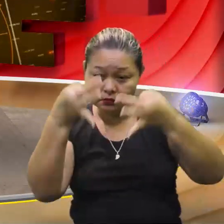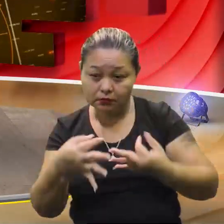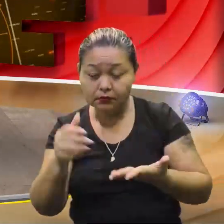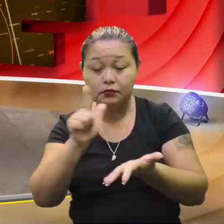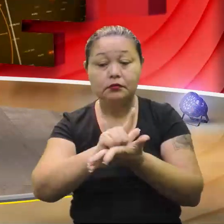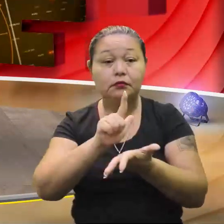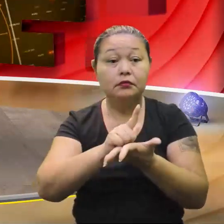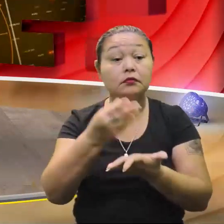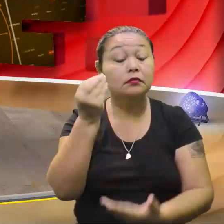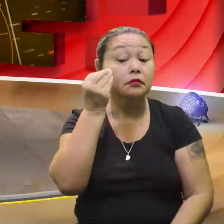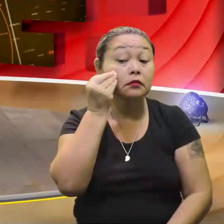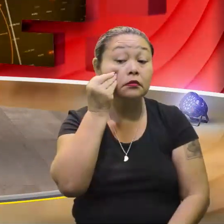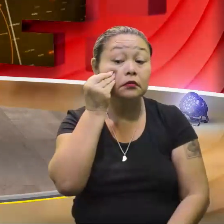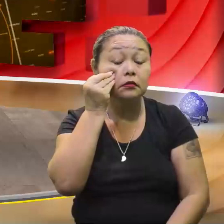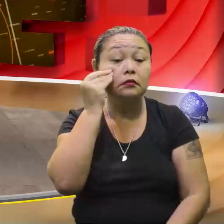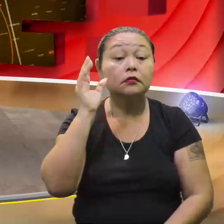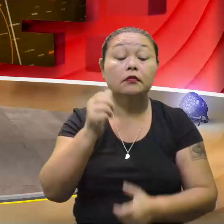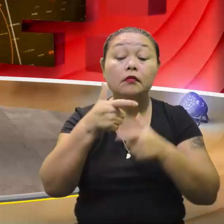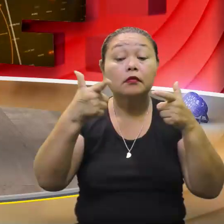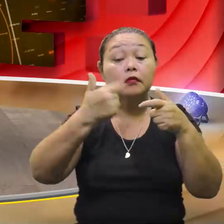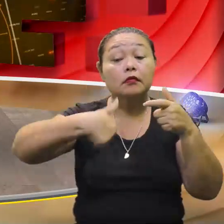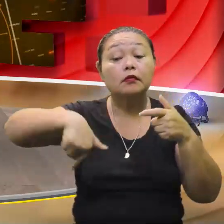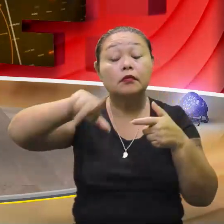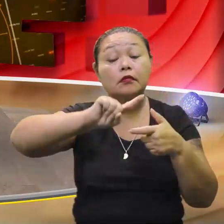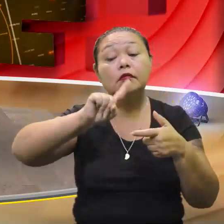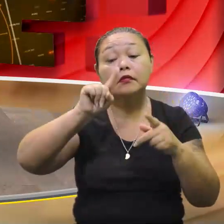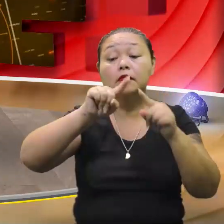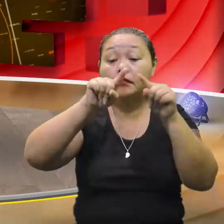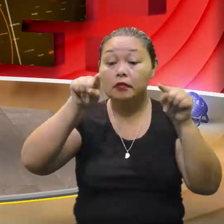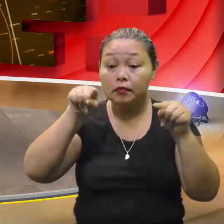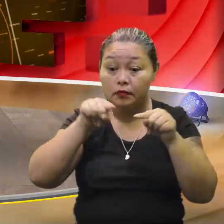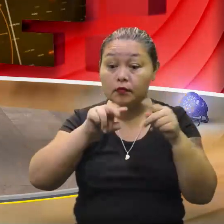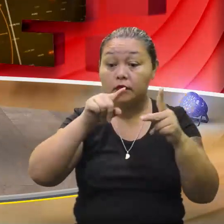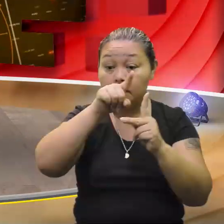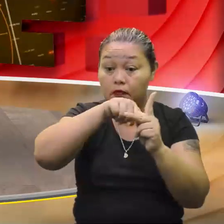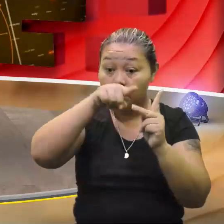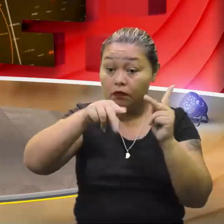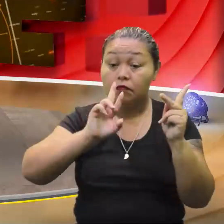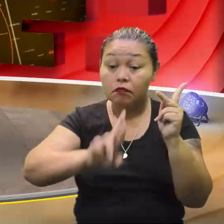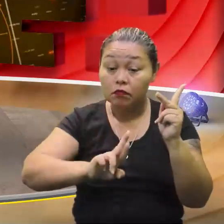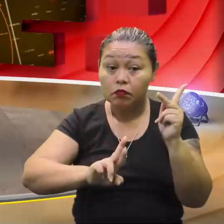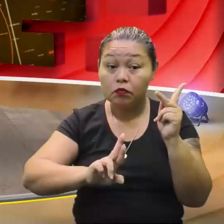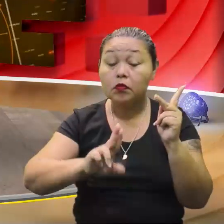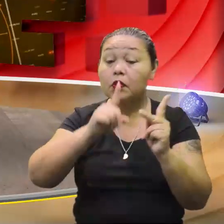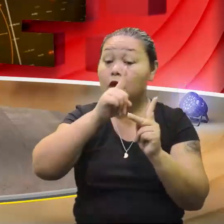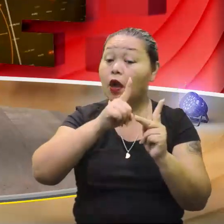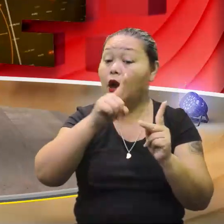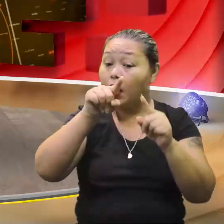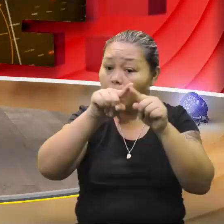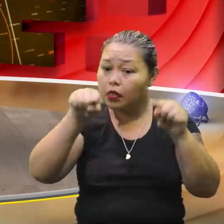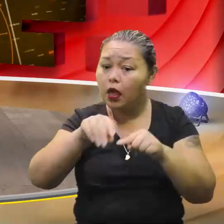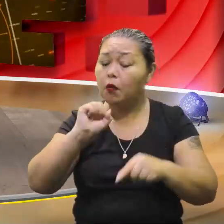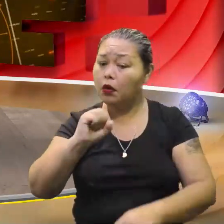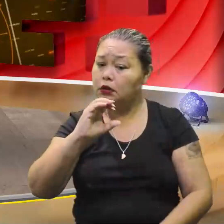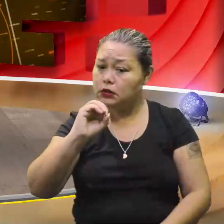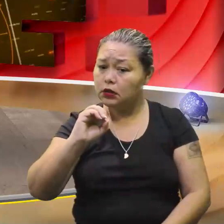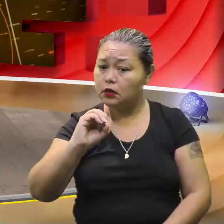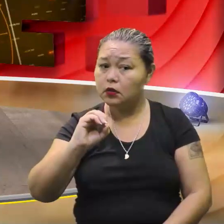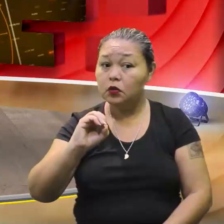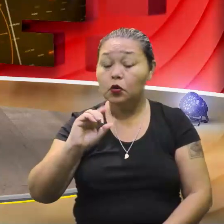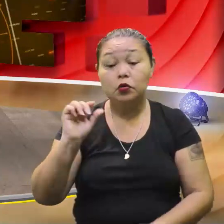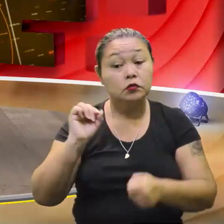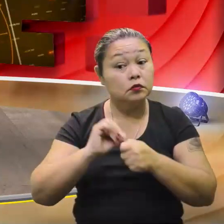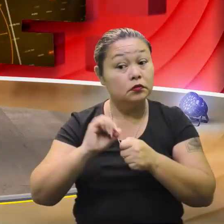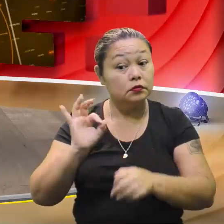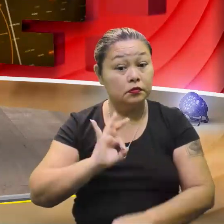lá no papel e verifica, porque da maioria das vezes é raiz exata, tá? E o delta pode ser zero? Pode. A gente não